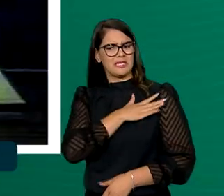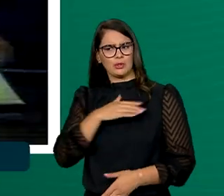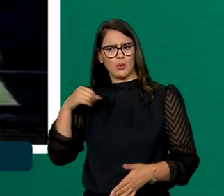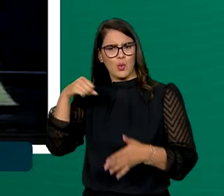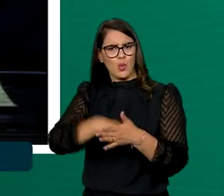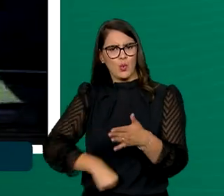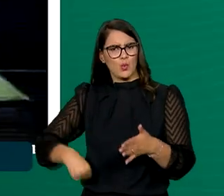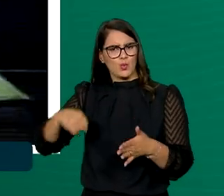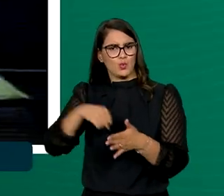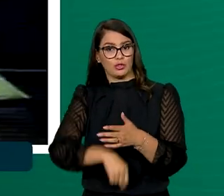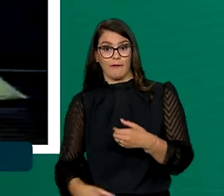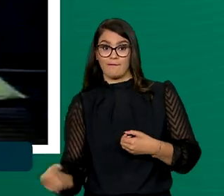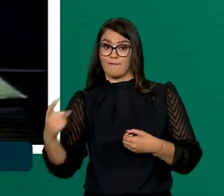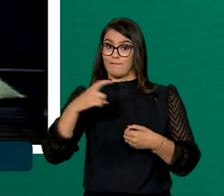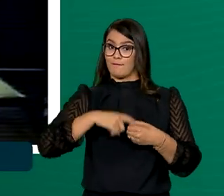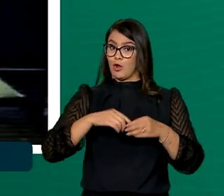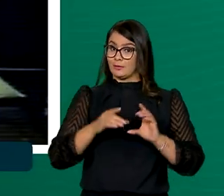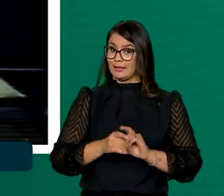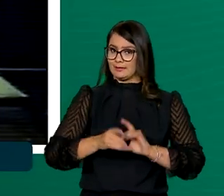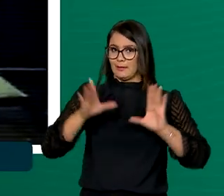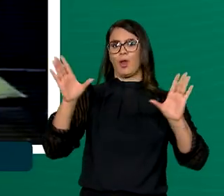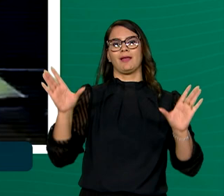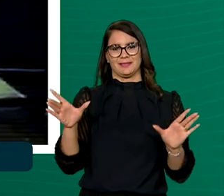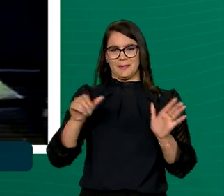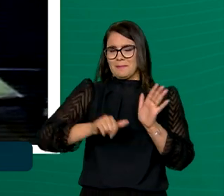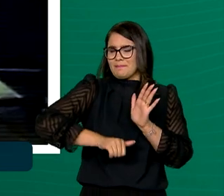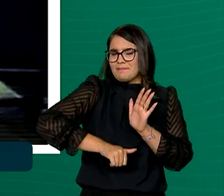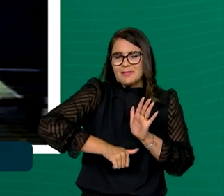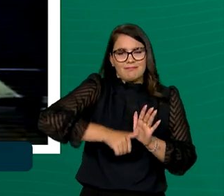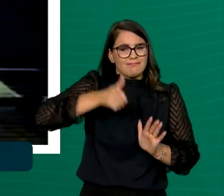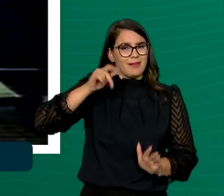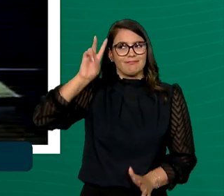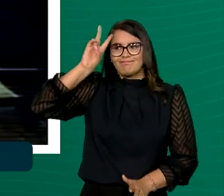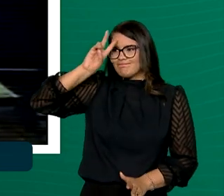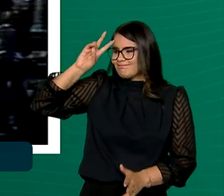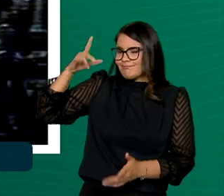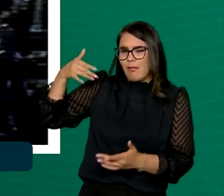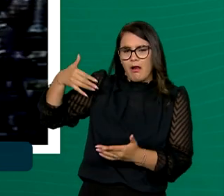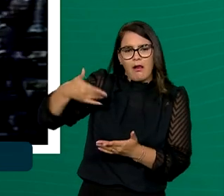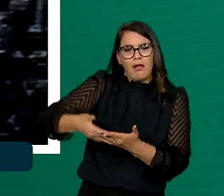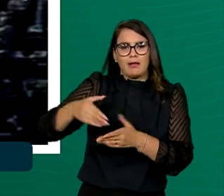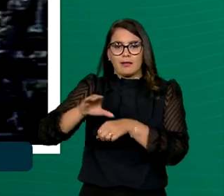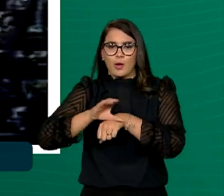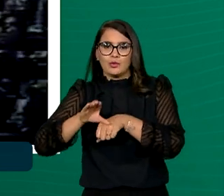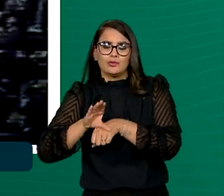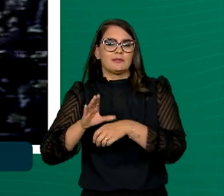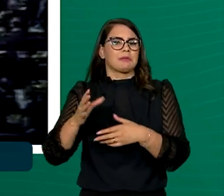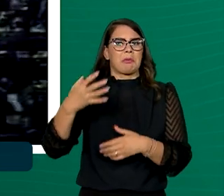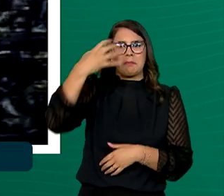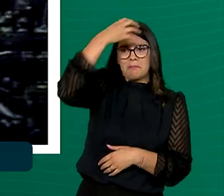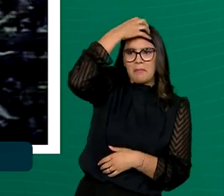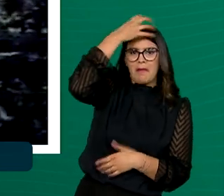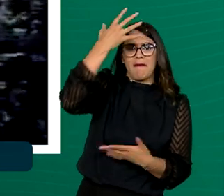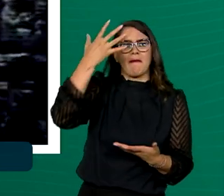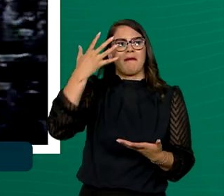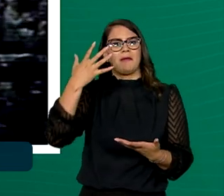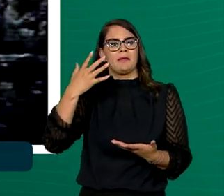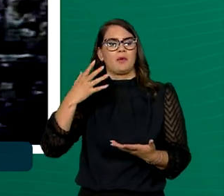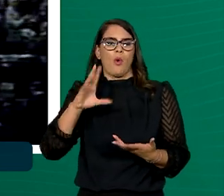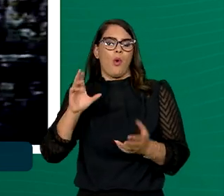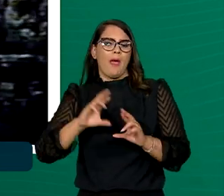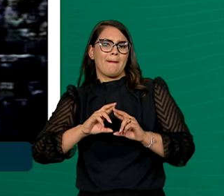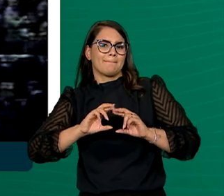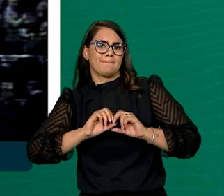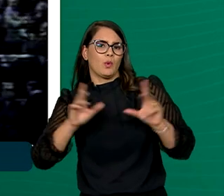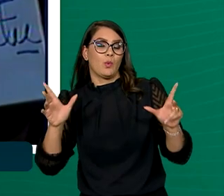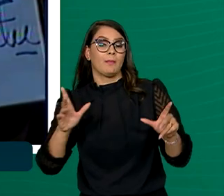pela volta da democracia. Pela primeira vez na história do país, seja na Constituição do Império, nas Constituições da República,